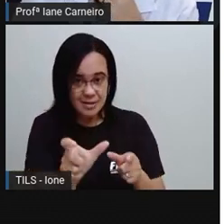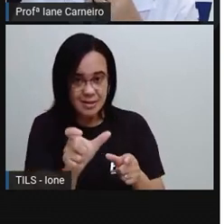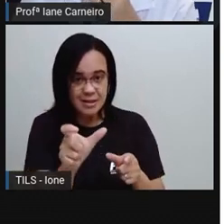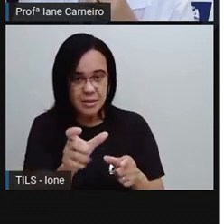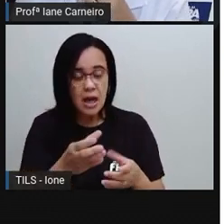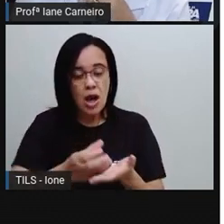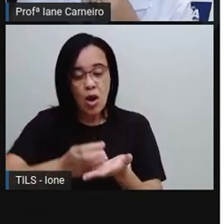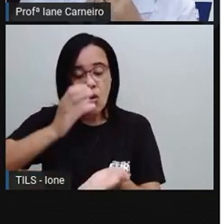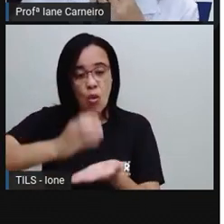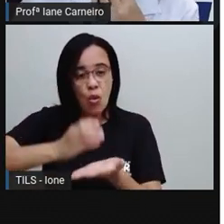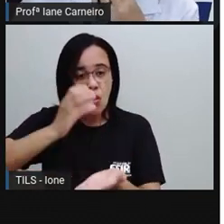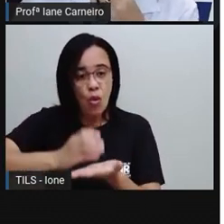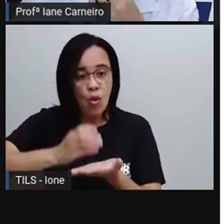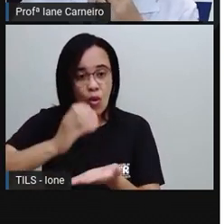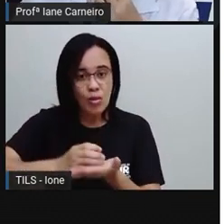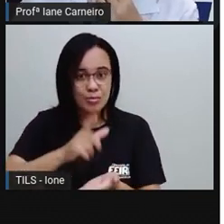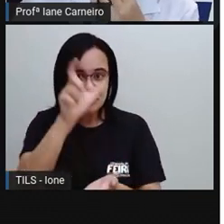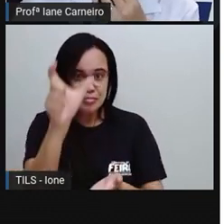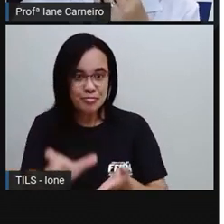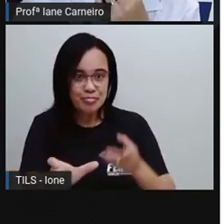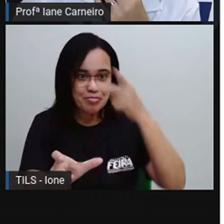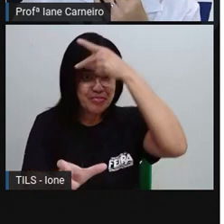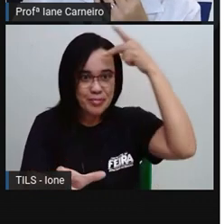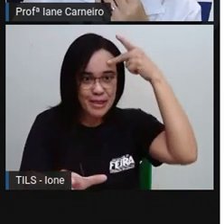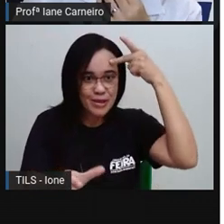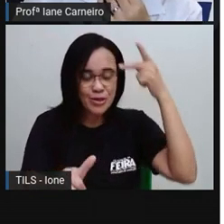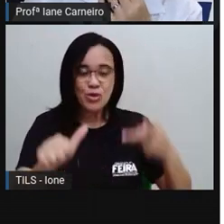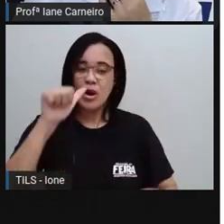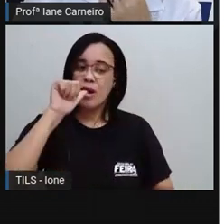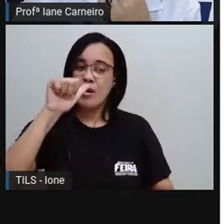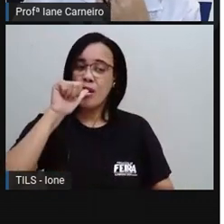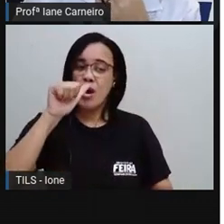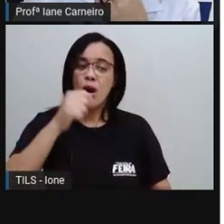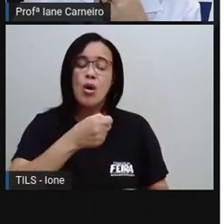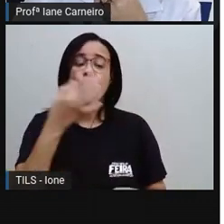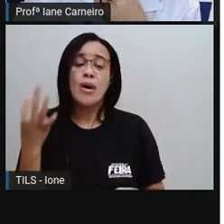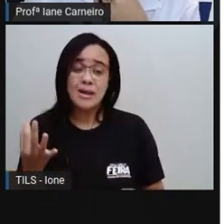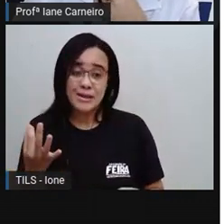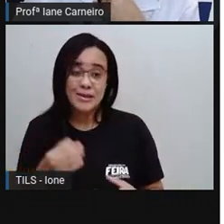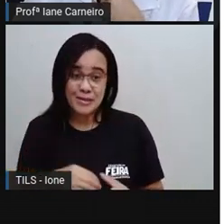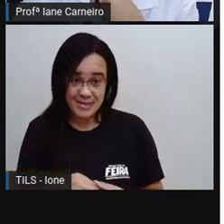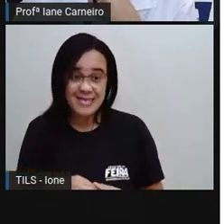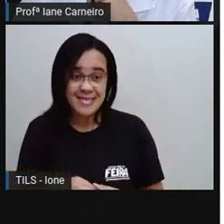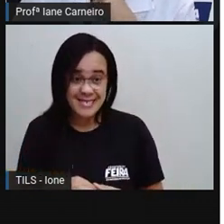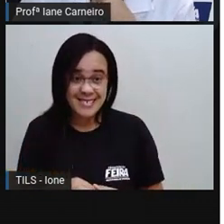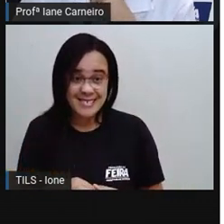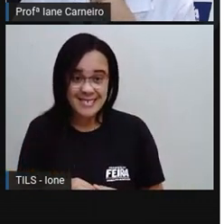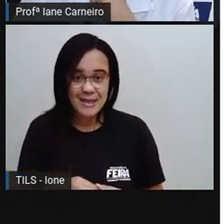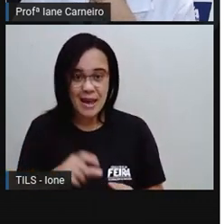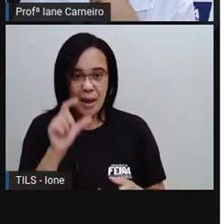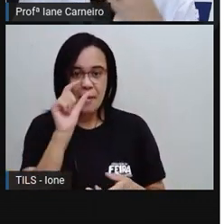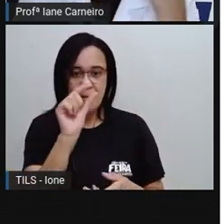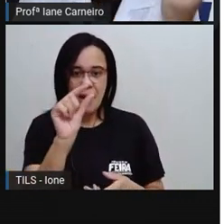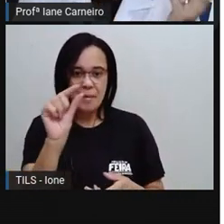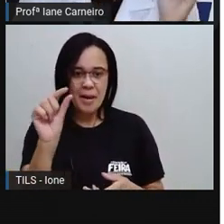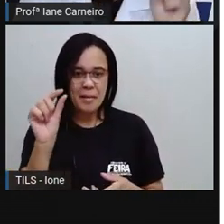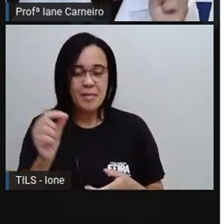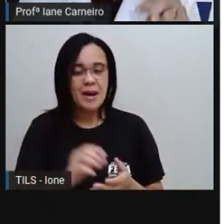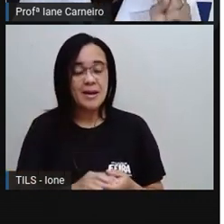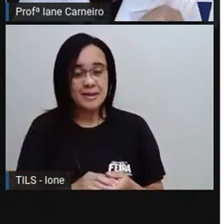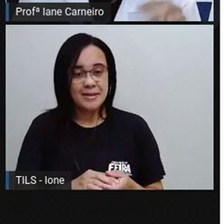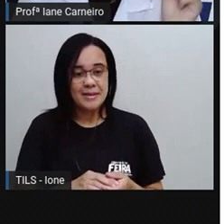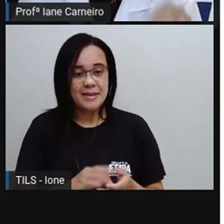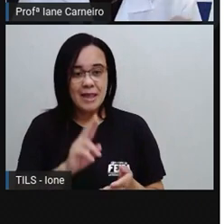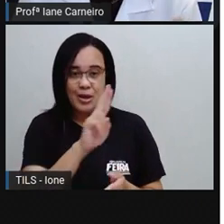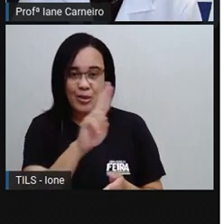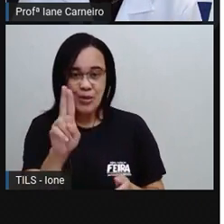copos de água que ela bebeu. Então, você vai colocar, ó, copos de água que bebeu, tá certo? Se você estiver